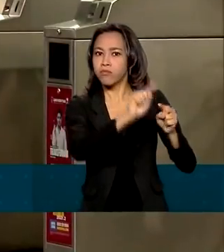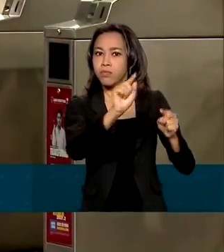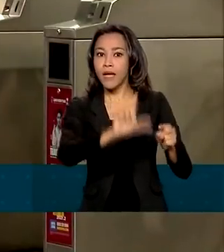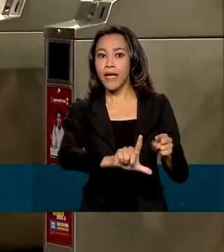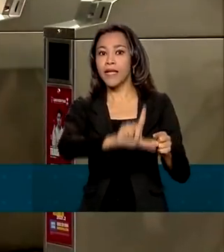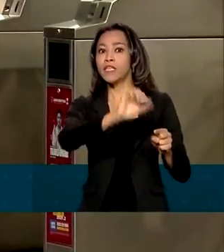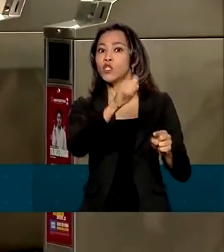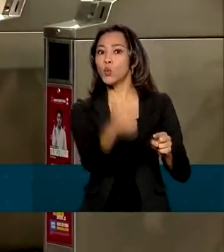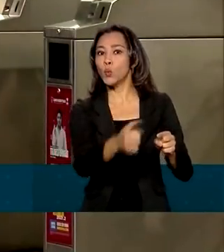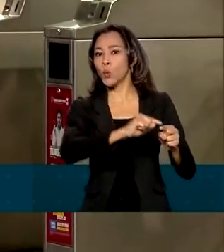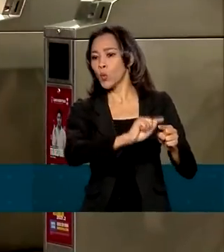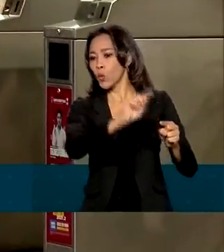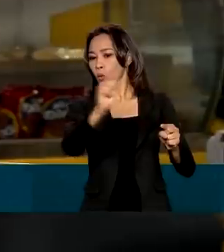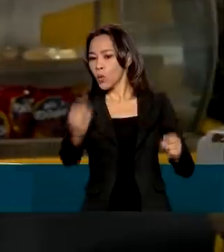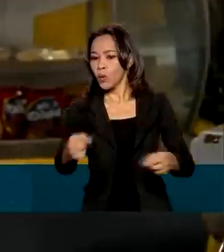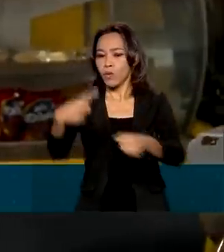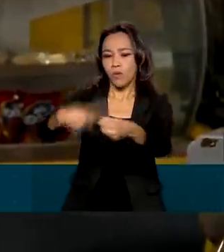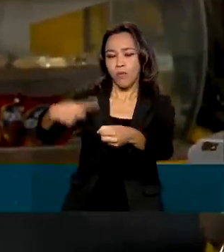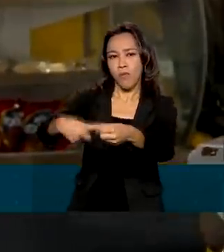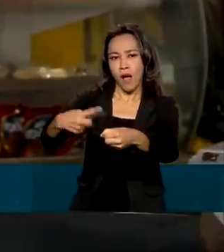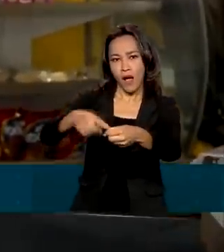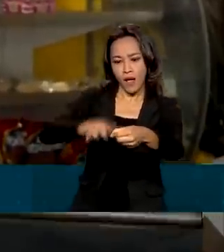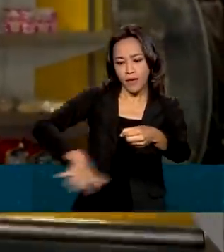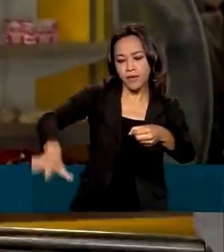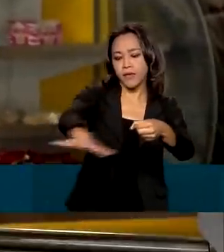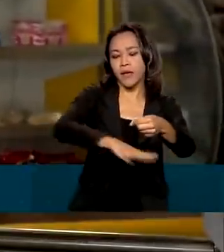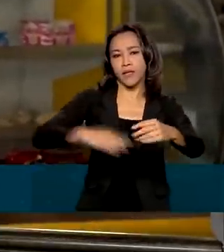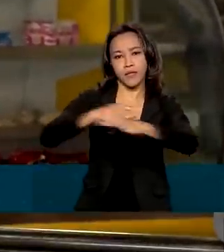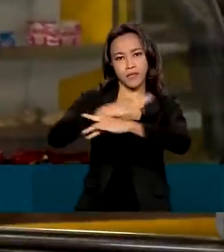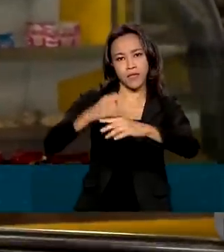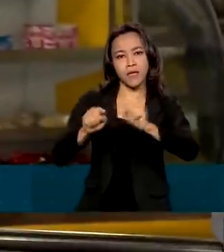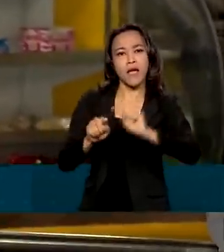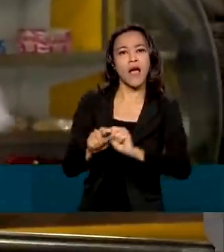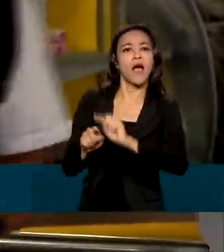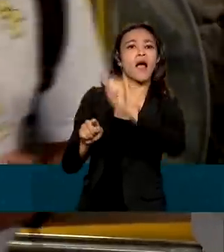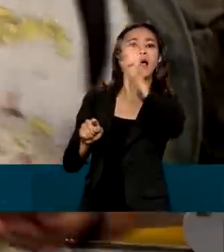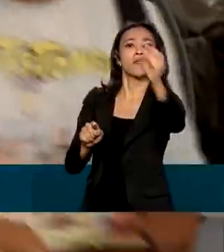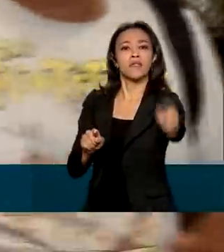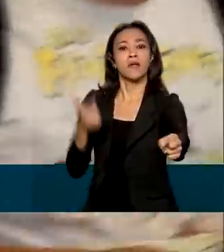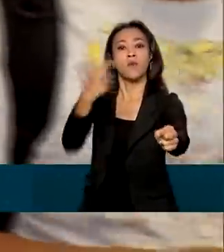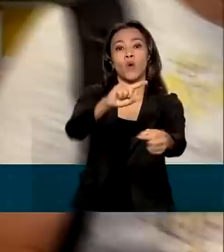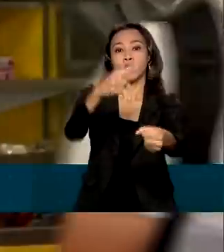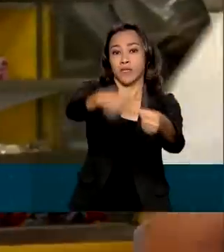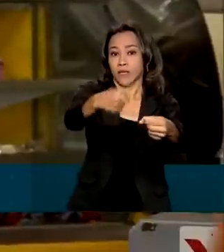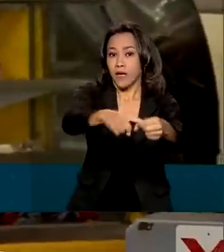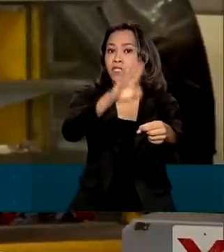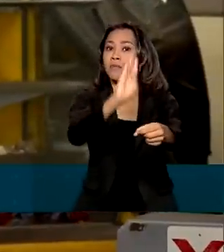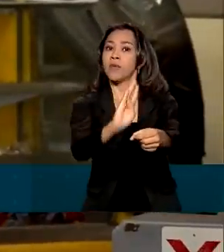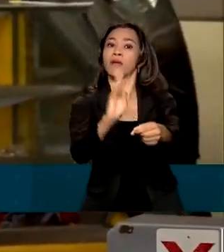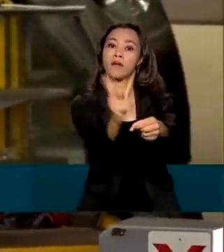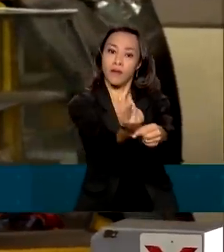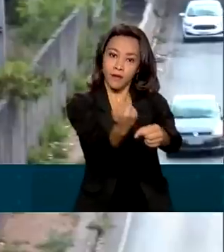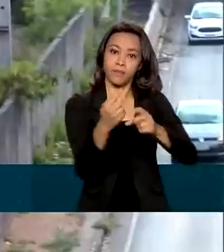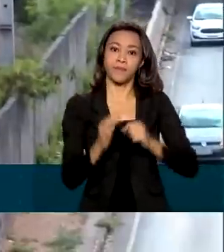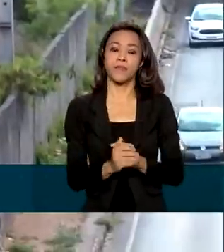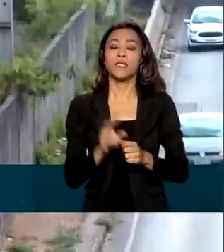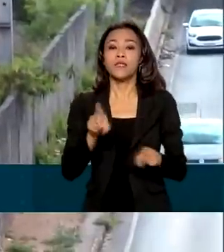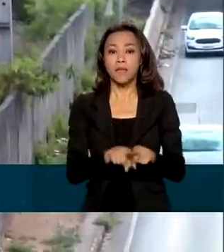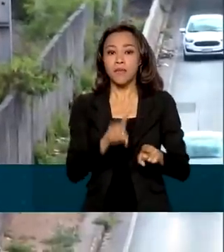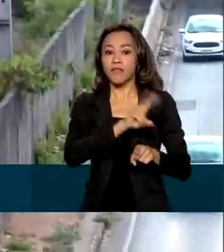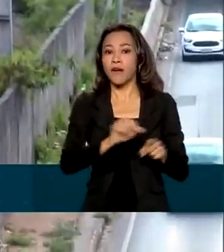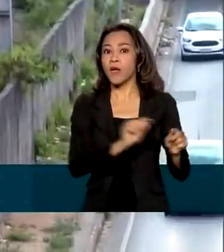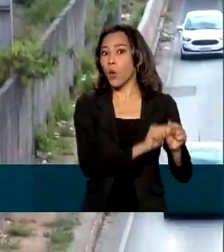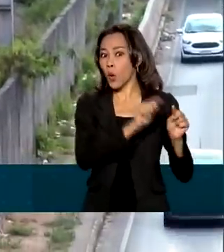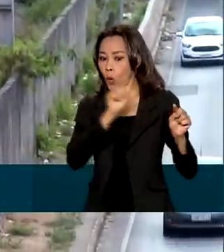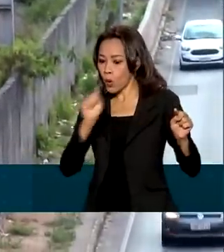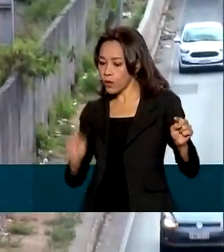liga o bairro Água Branca, em Contagem, aqui na região metropolitana, até o bairro Vilarim, em Belo Horizonte. Além disso, vai implantar a linha 2